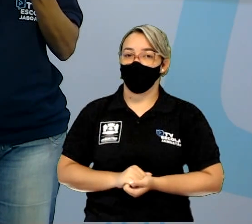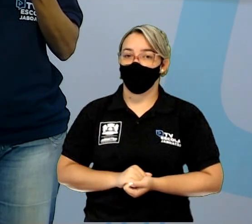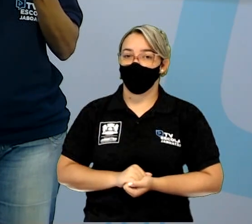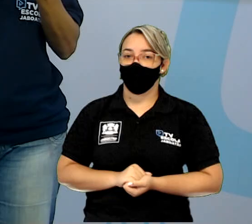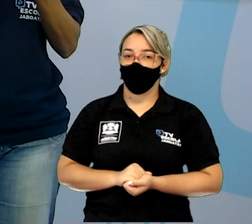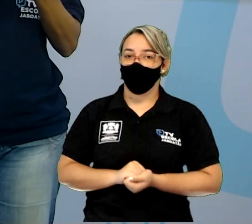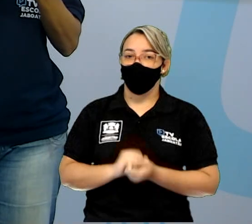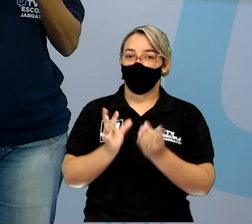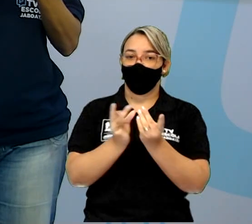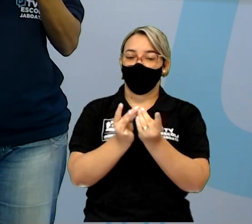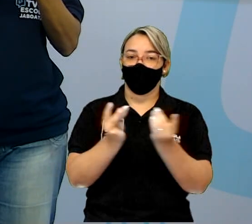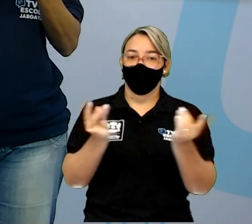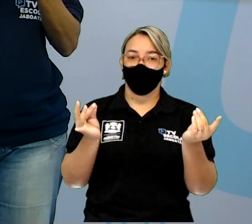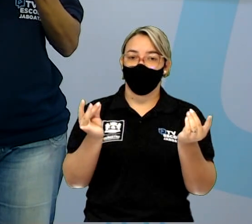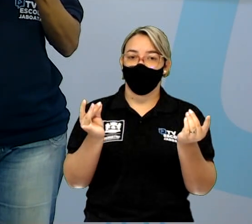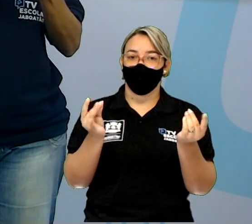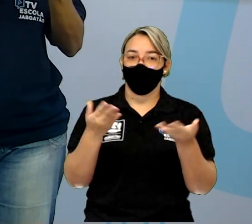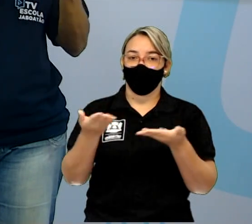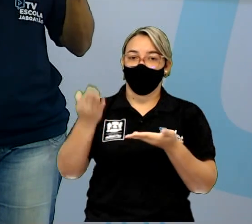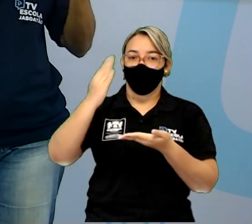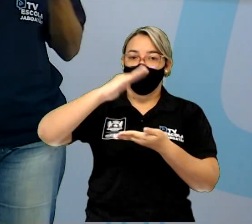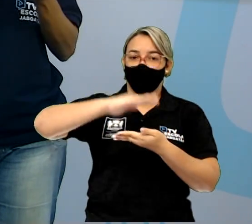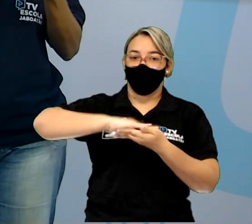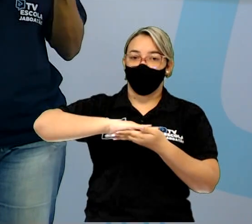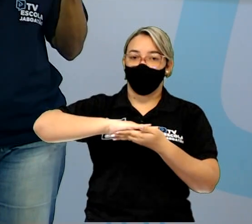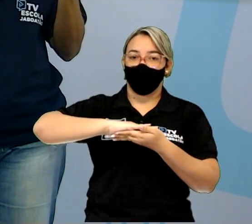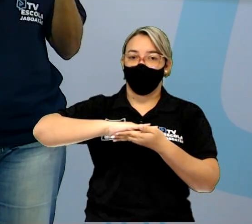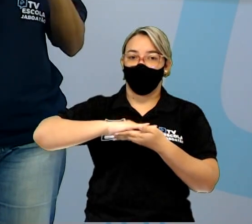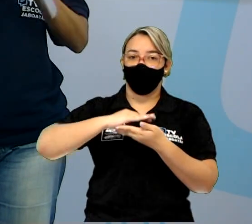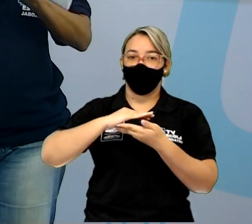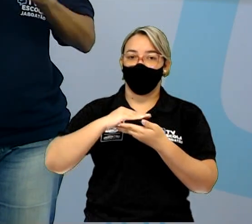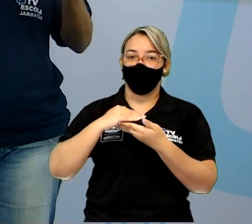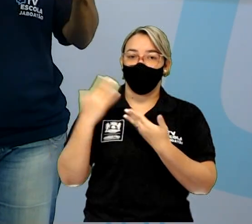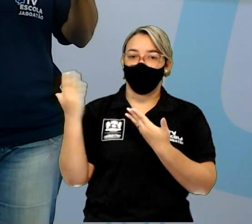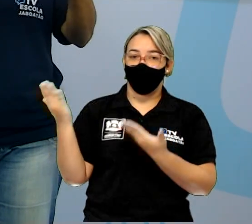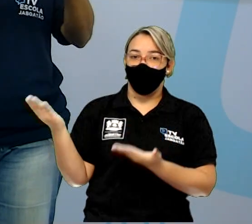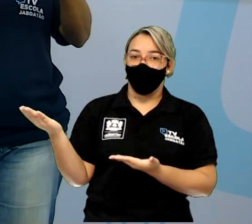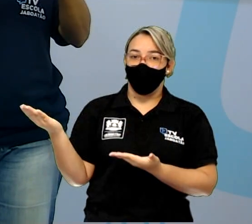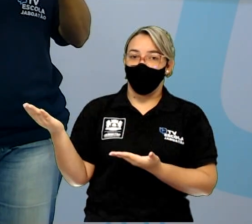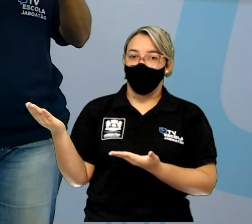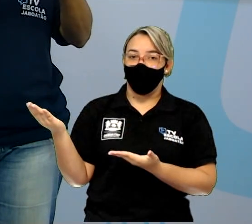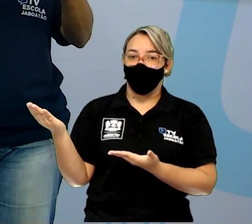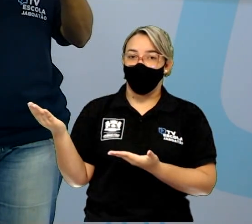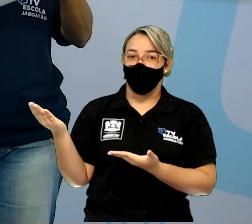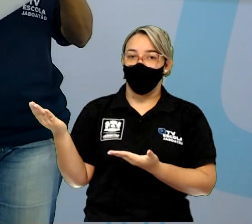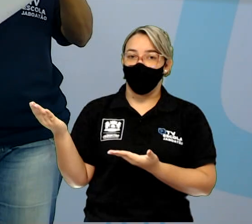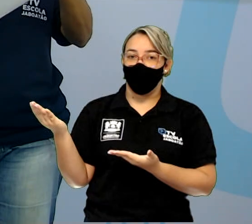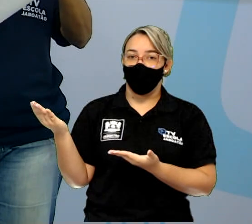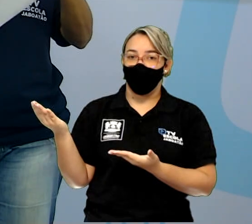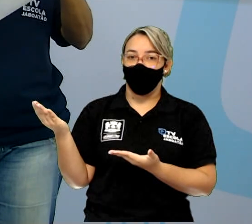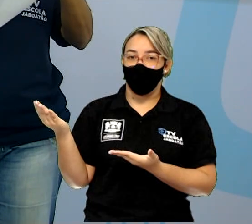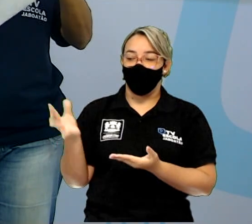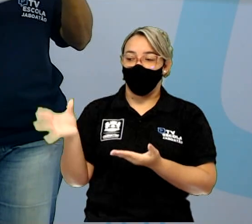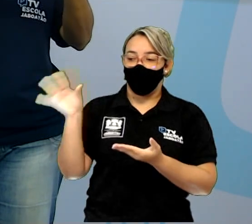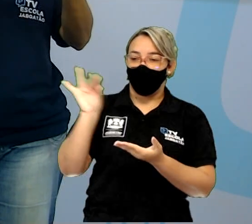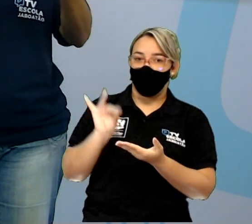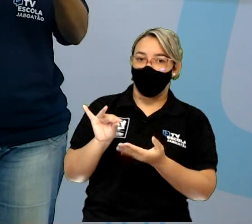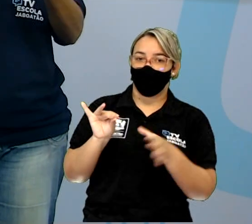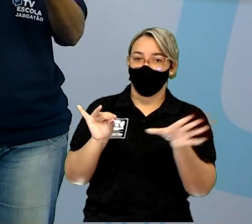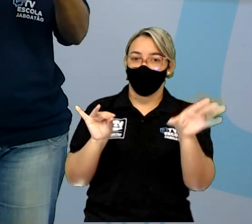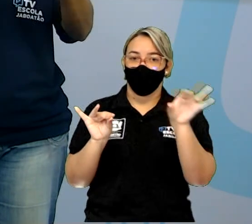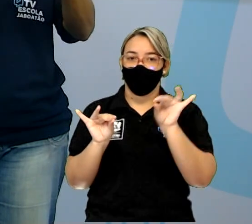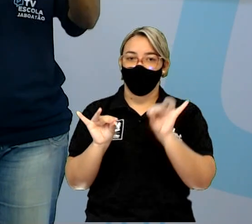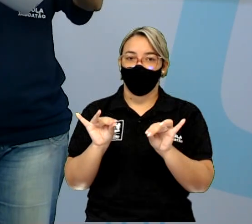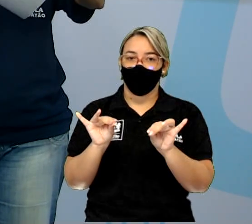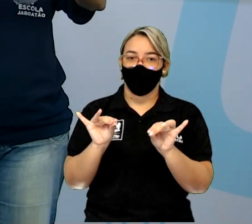maior. E aí você faz a marca e dobra as pontinhas para um lado, faz